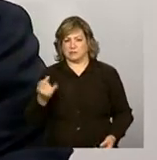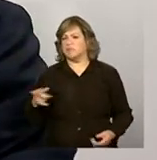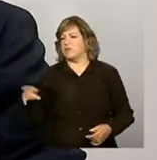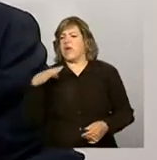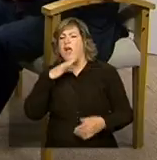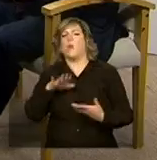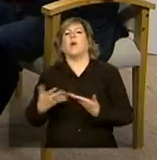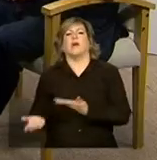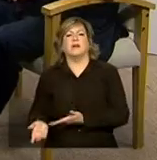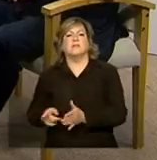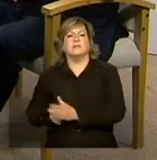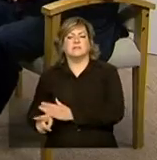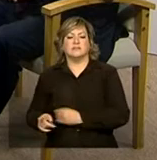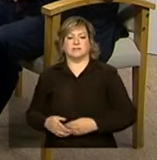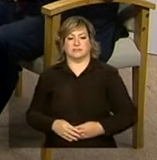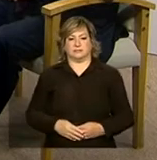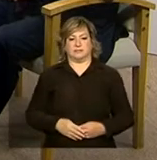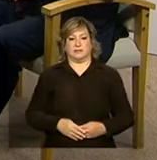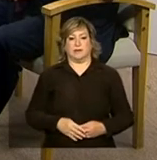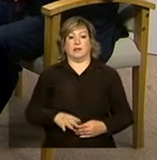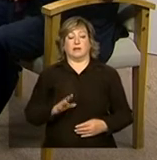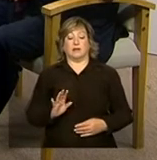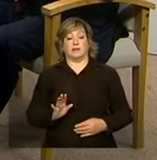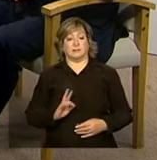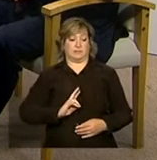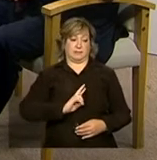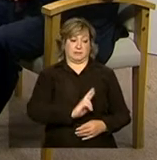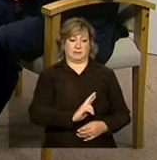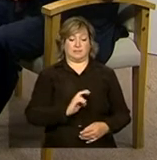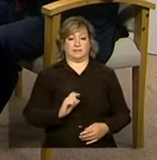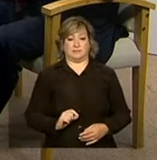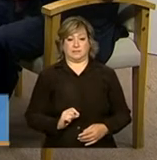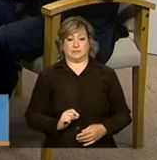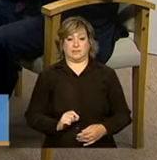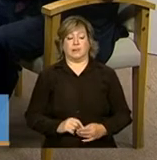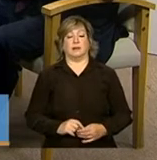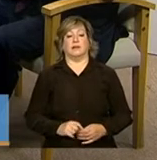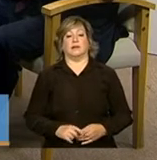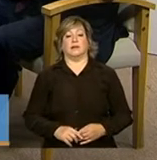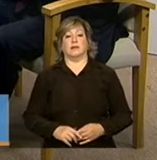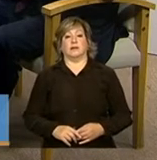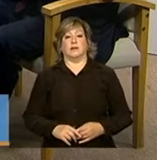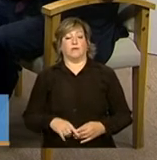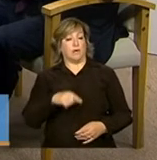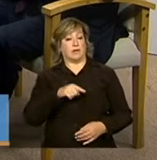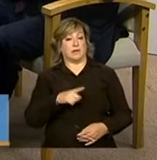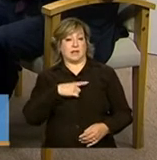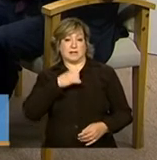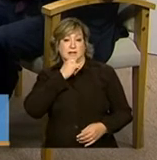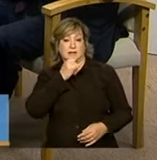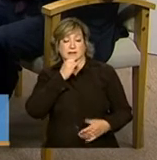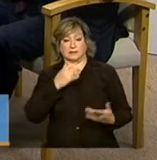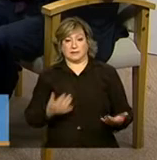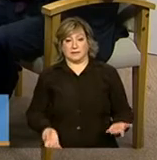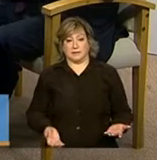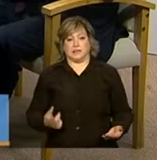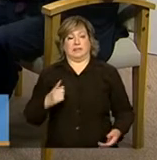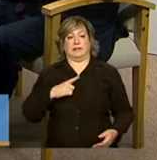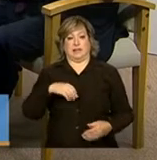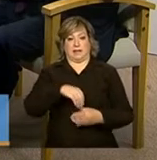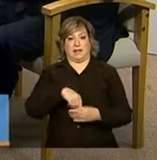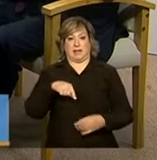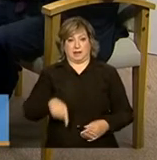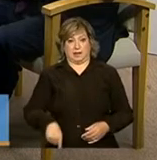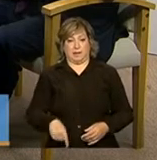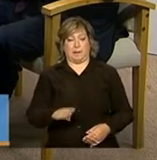Mas, Maurício, veja só, você tem, na gestão do programa